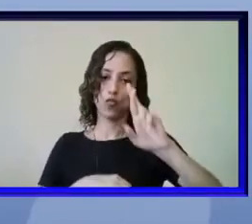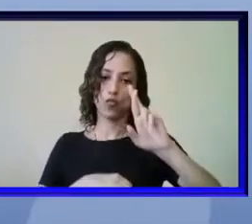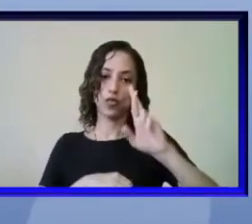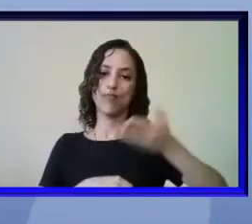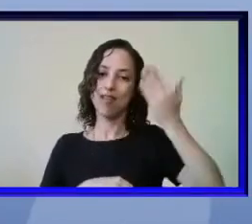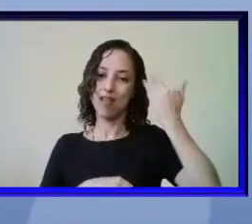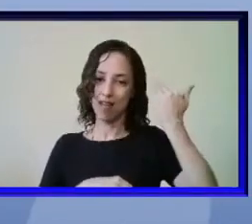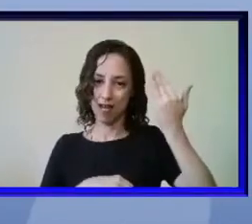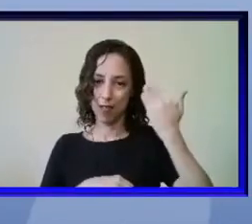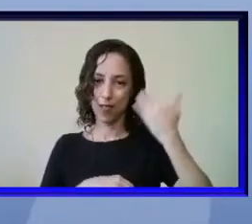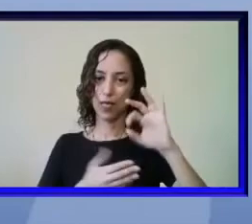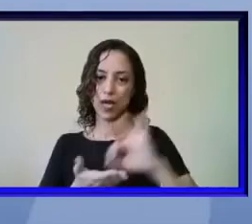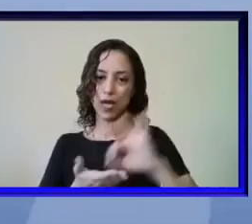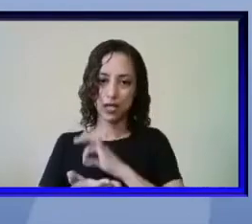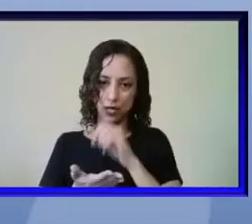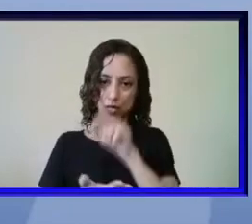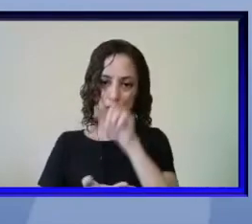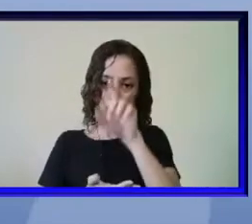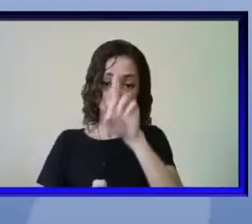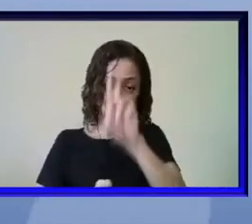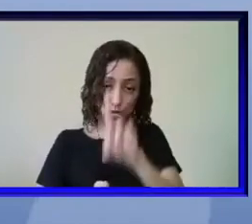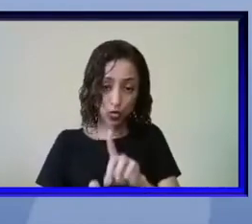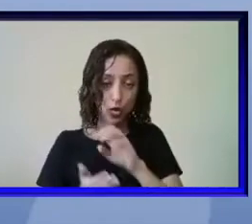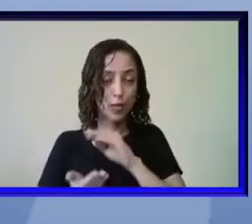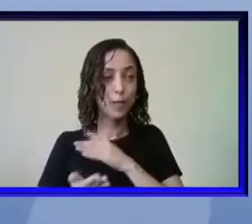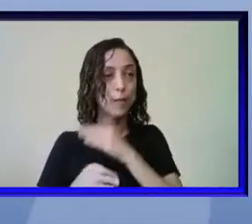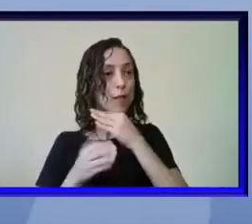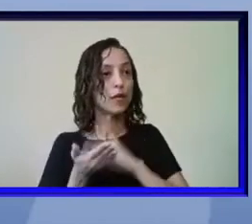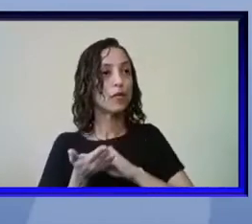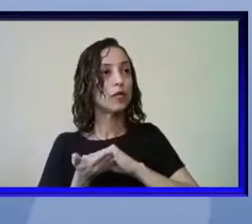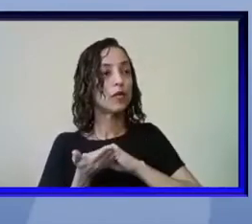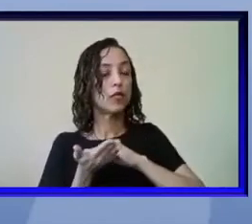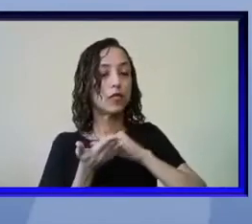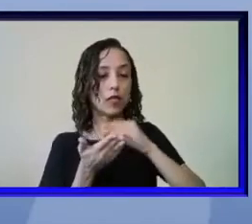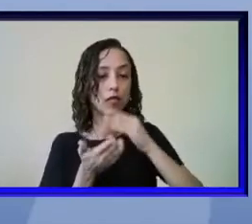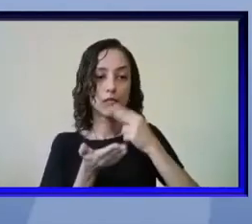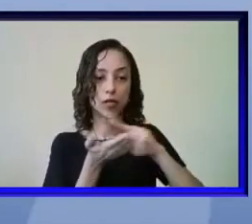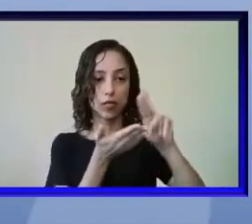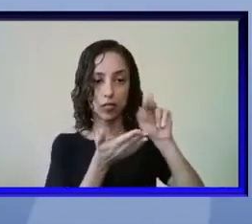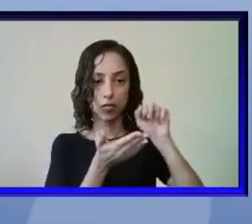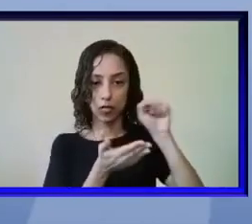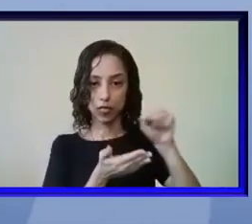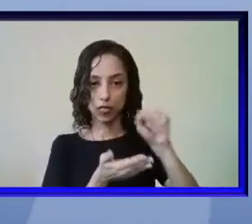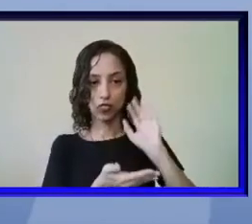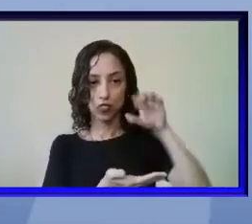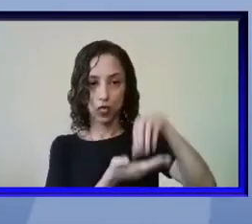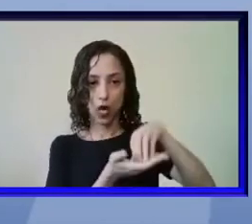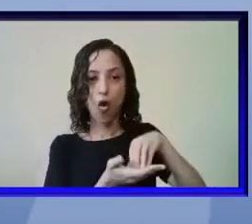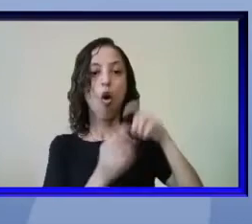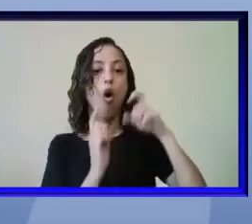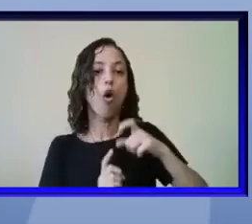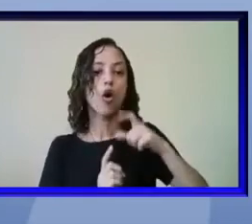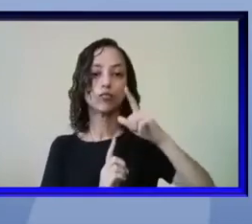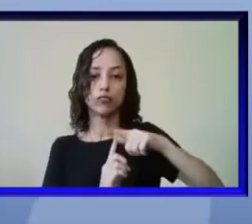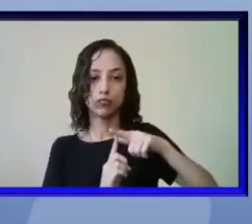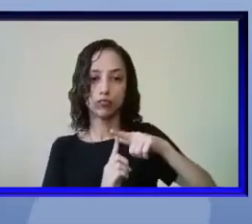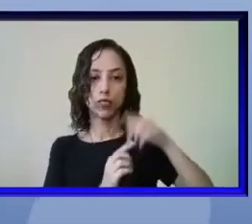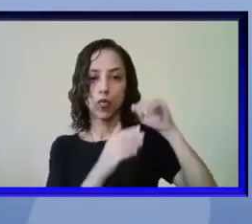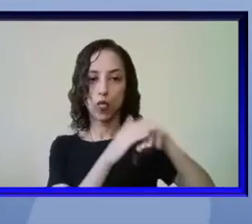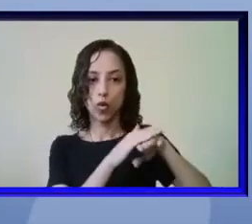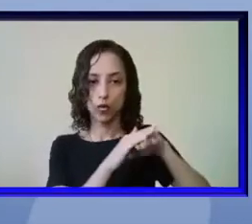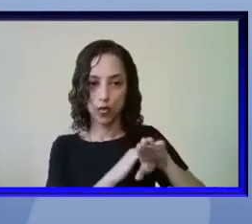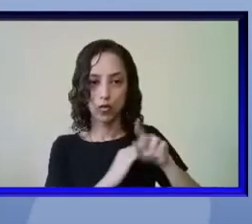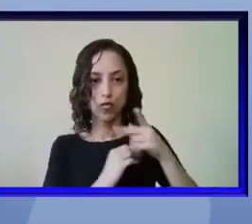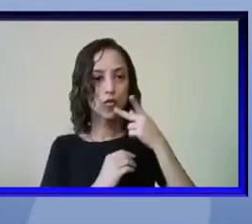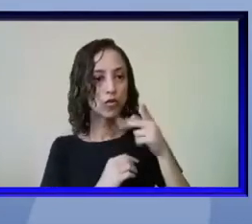também do diretor mandamos para a instituição onde o tipo foi os tipos foram depositados dizendo que aquilo era